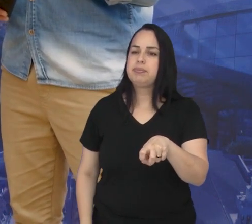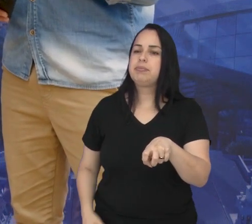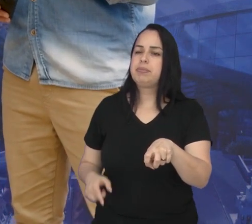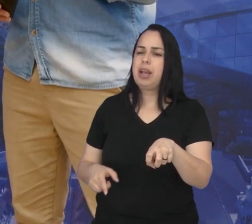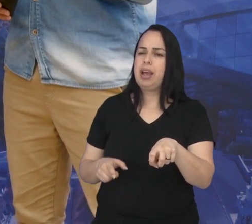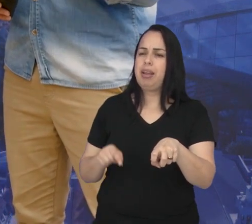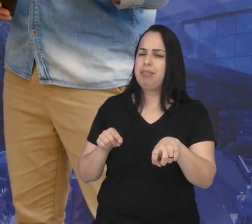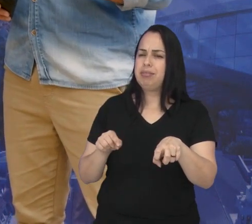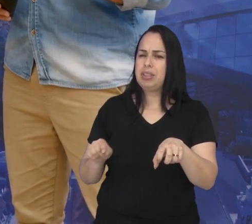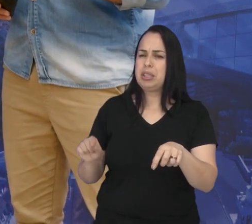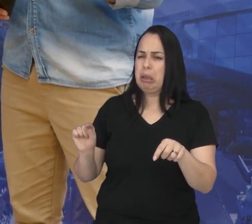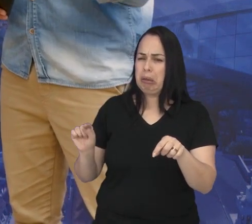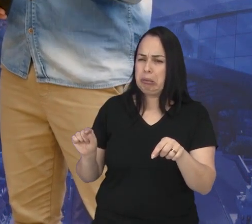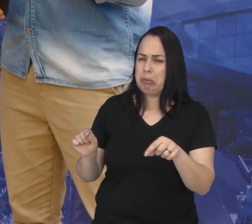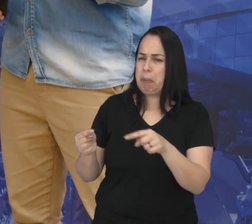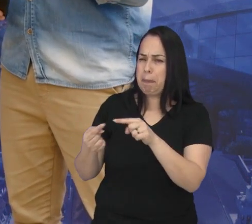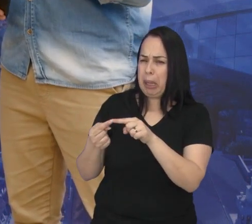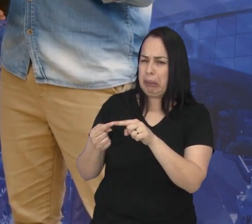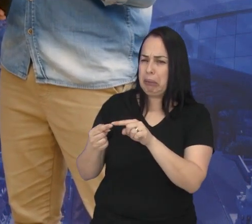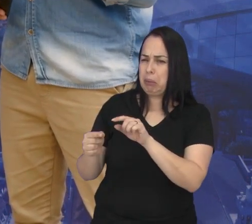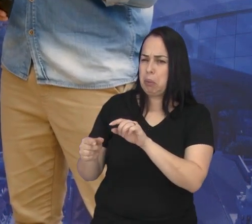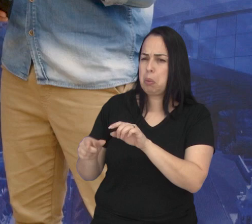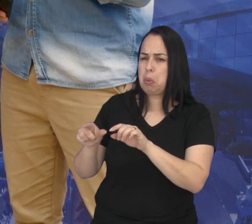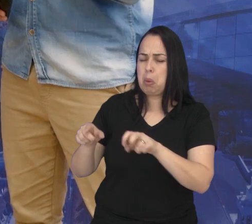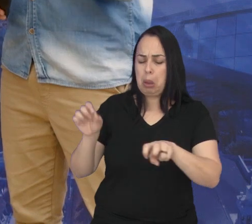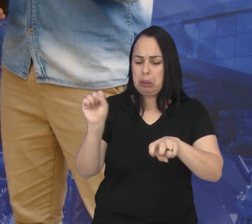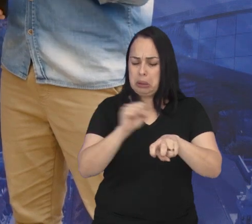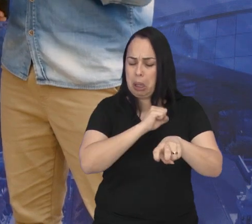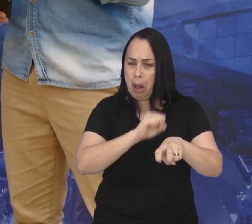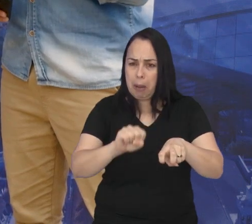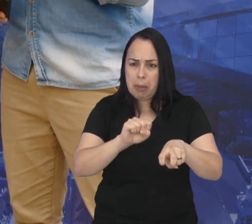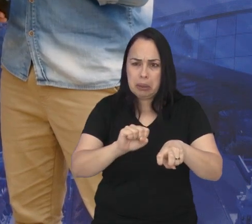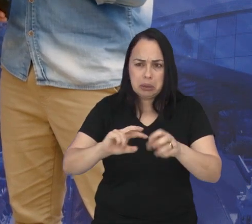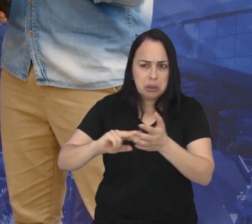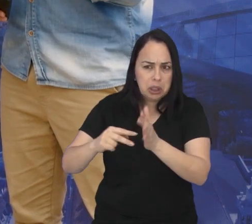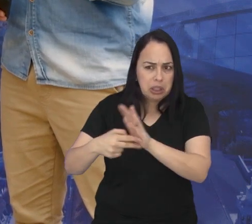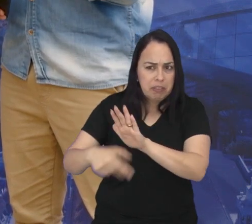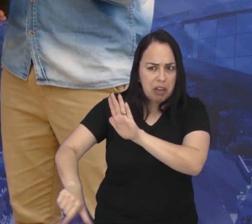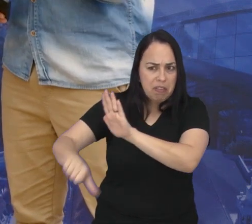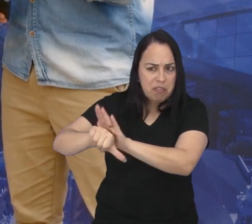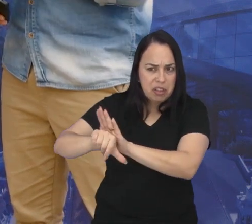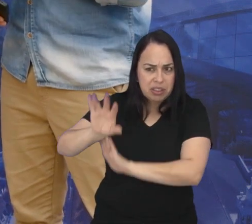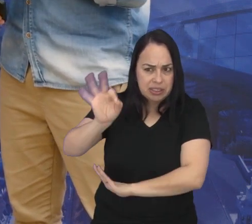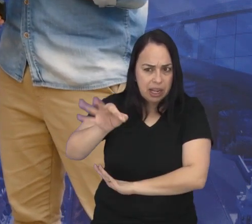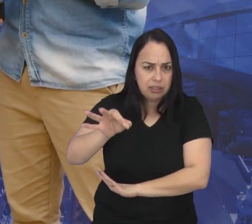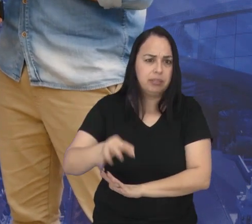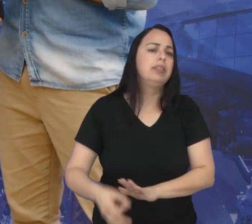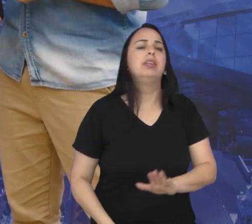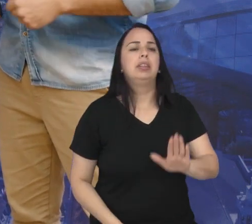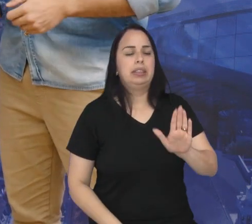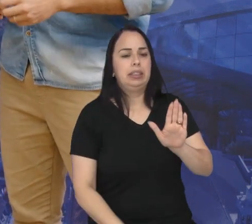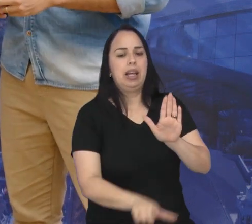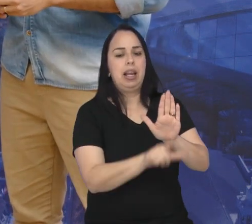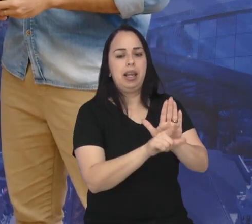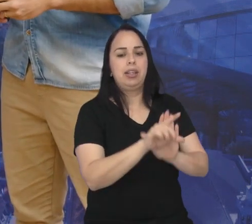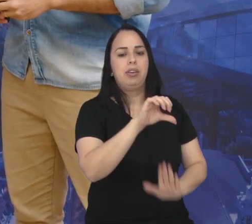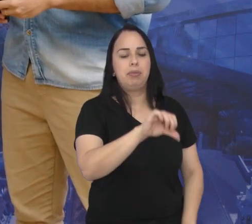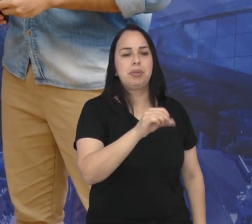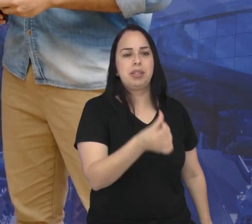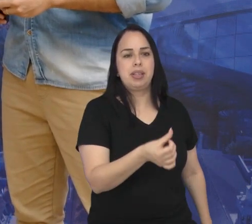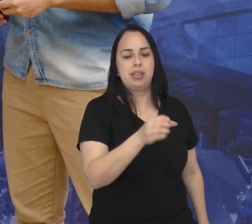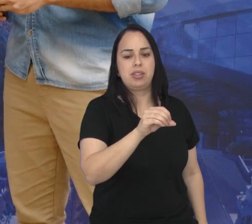é enquadrada como maus-tratos. E maus-tratos é considerado crime, né? Sim, a lei 9